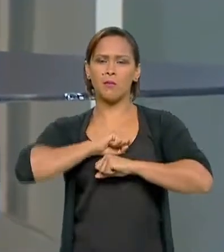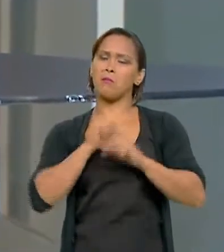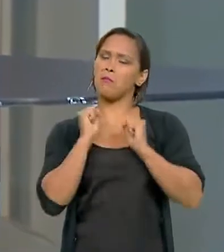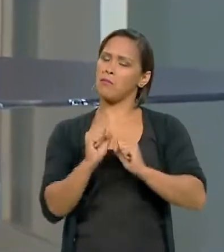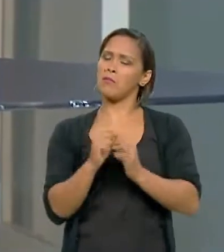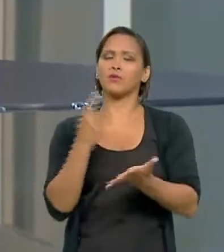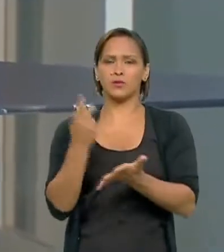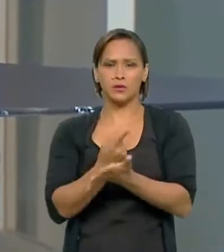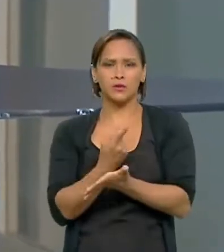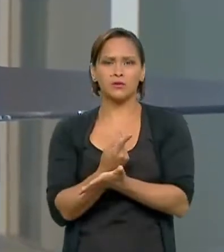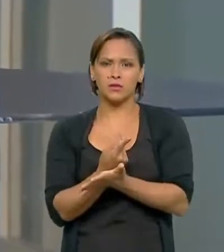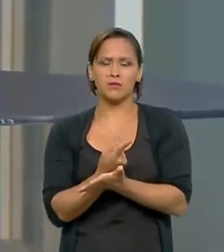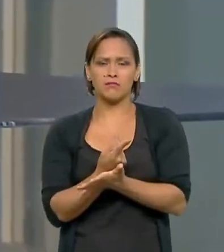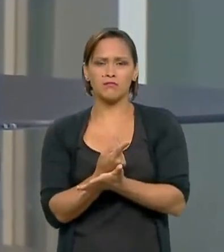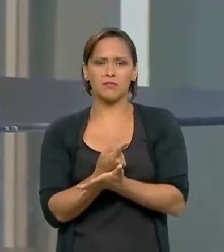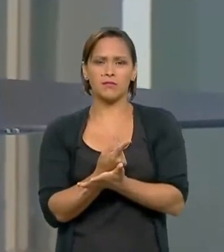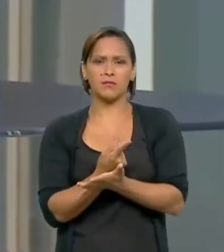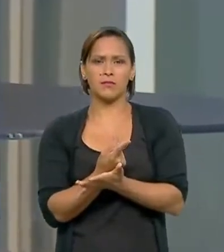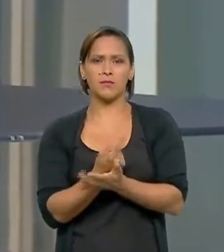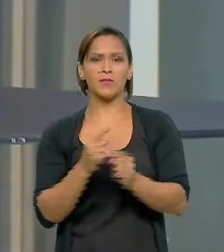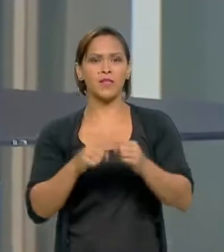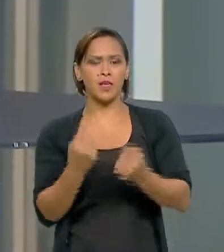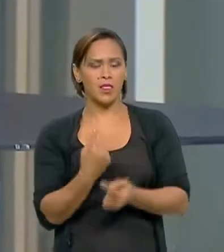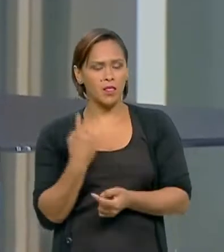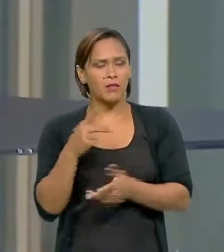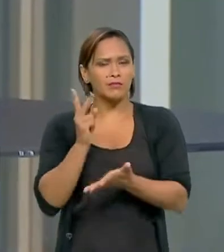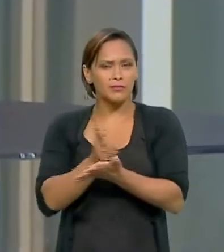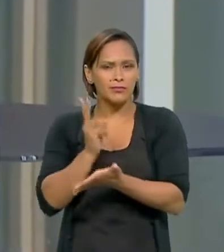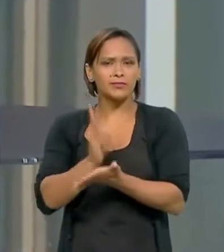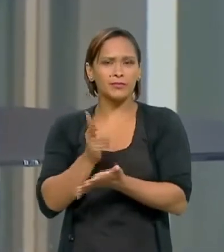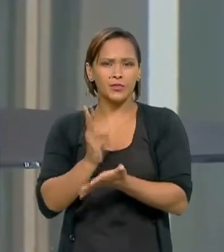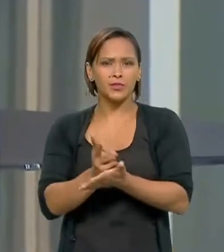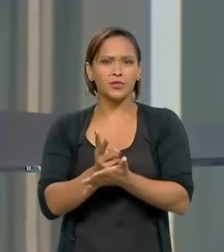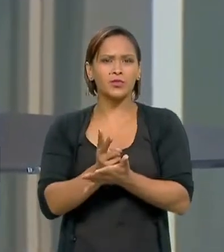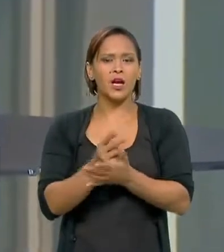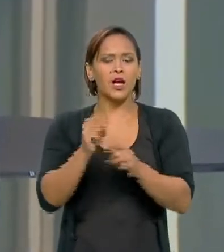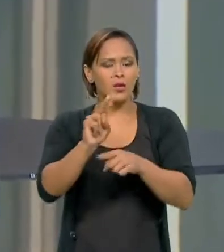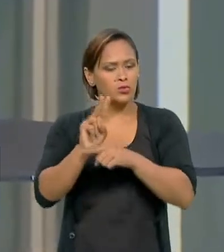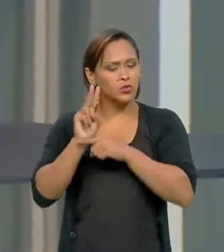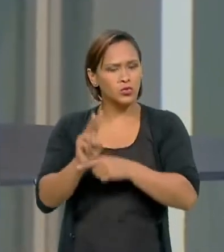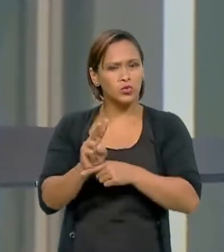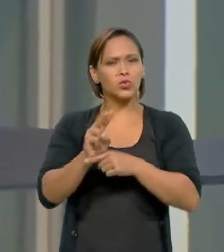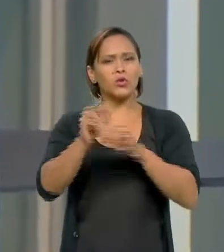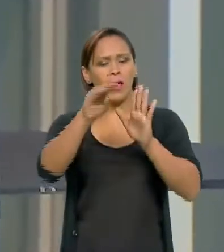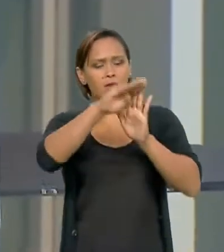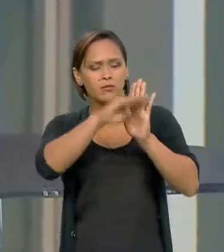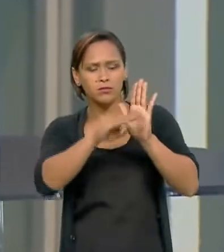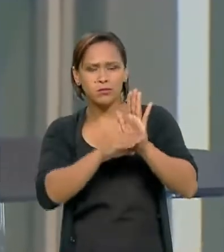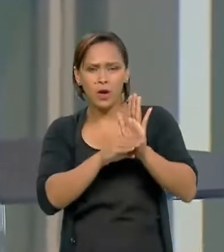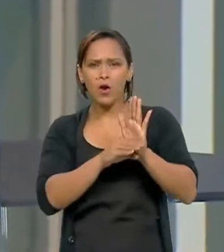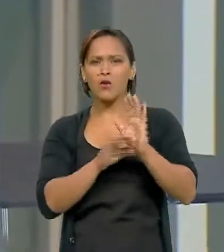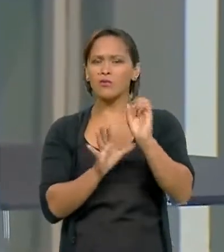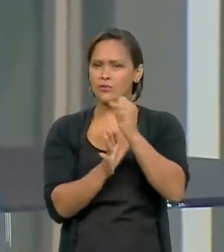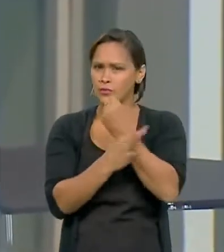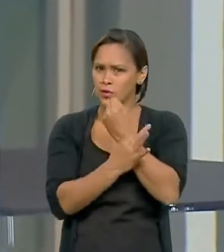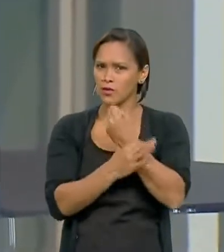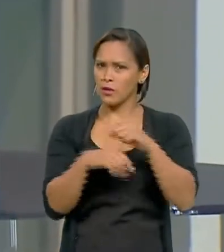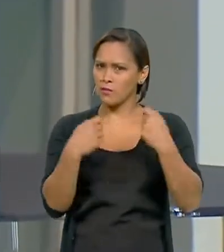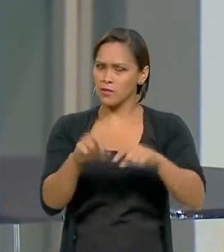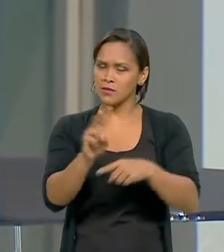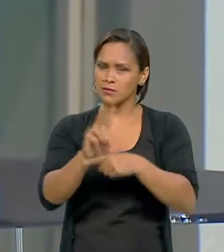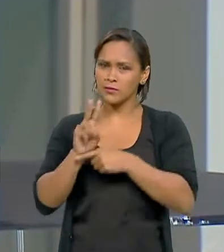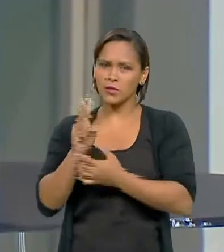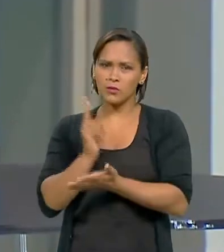acontecer a contaminação e nós temos que continuar a nos valer das medidas de proteção. Então,